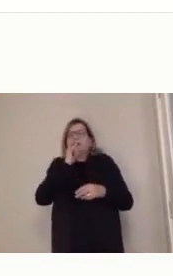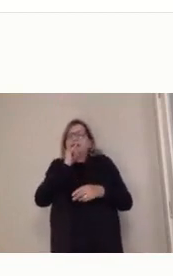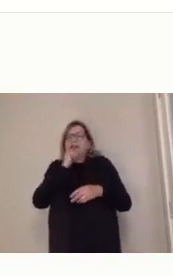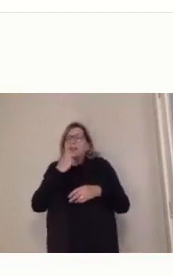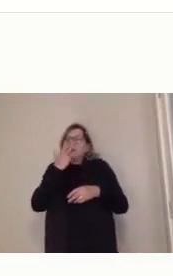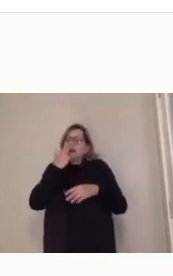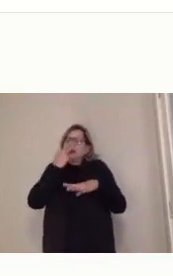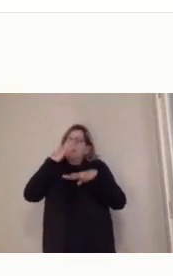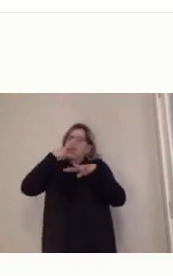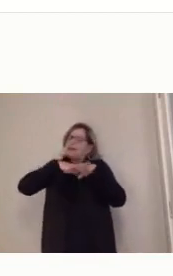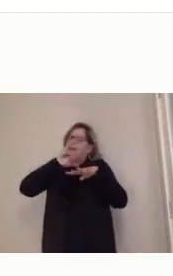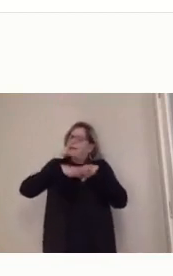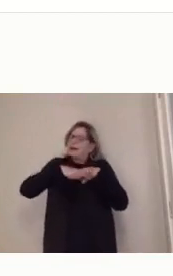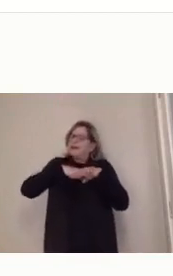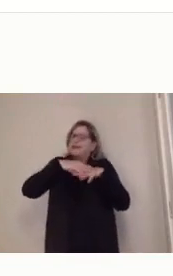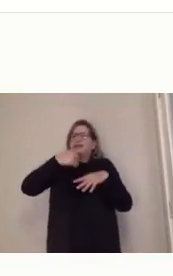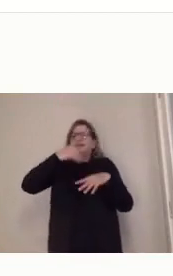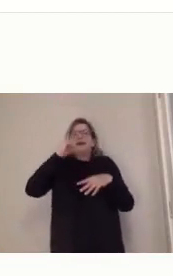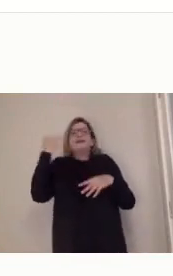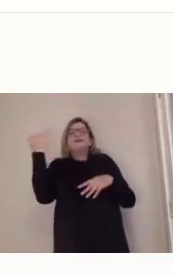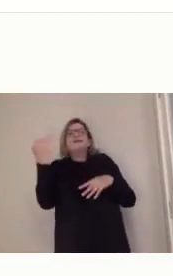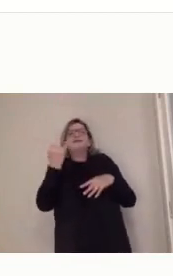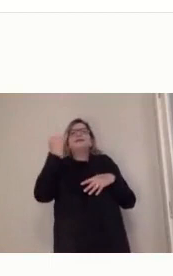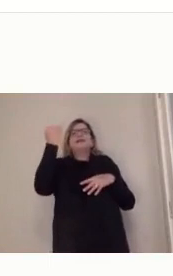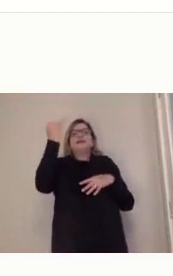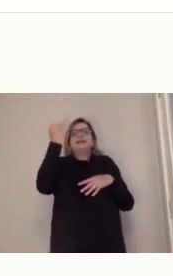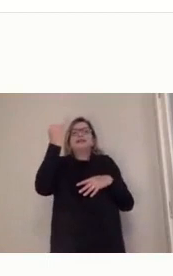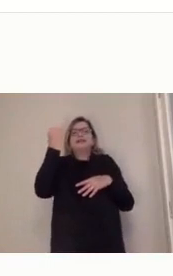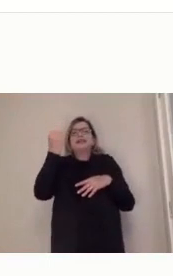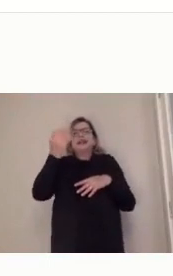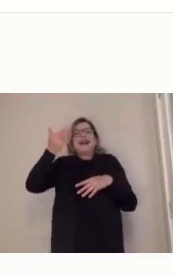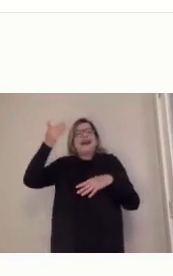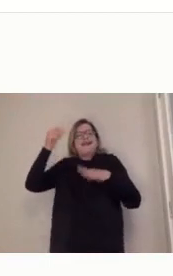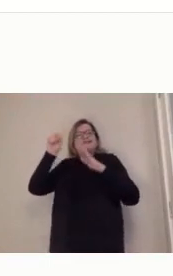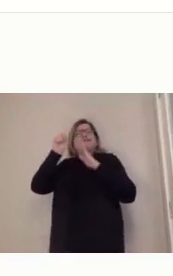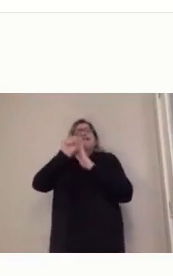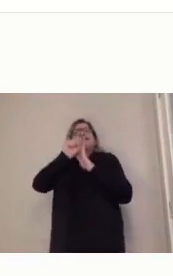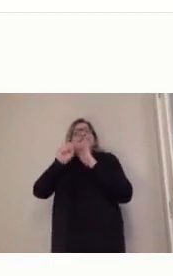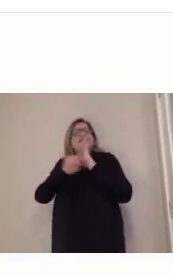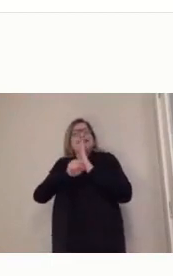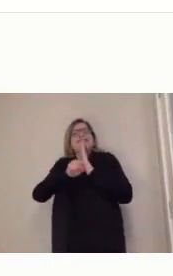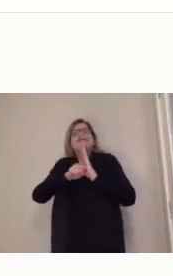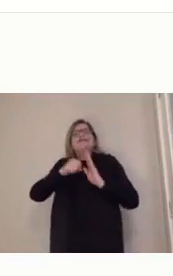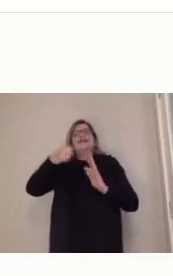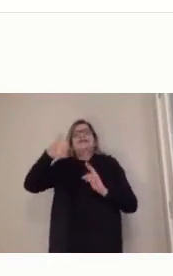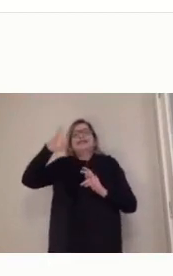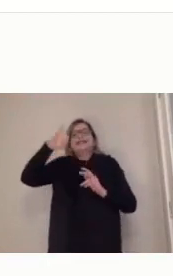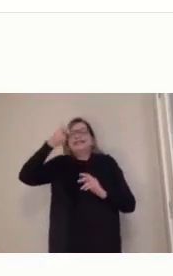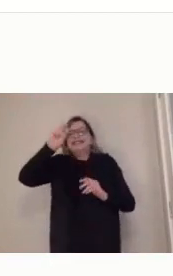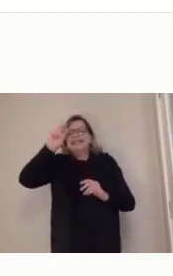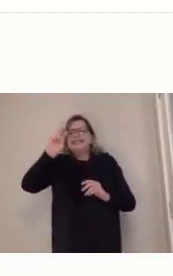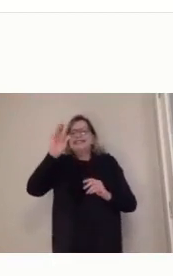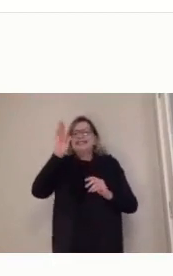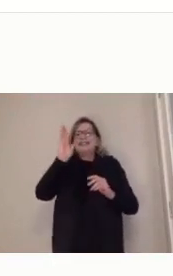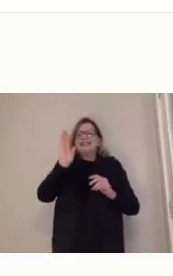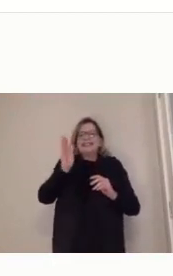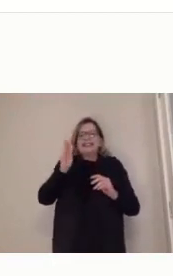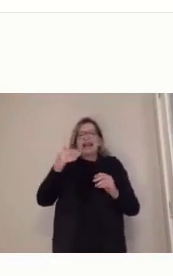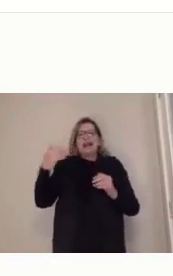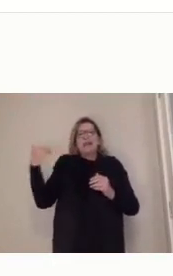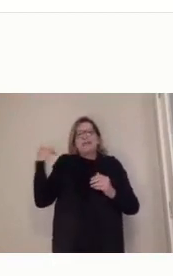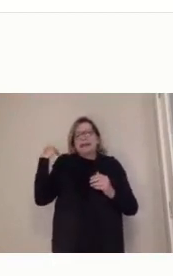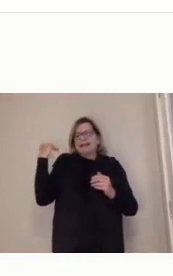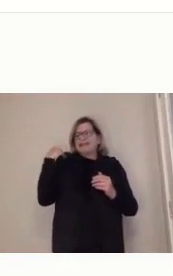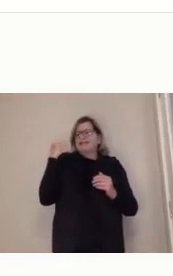isso Descartes já dizia lá no século XV, que a matemática, e o Platão também, só dizia que quem entraria